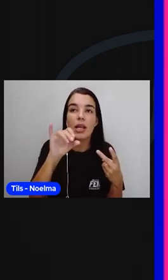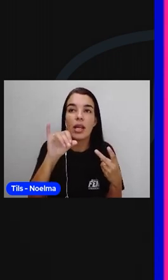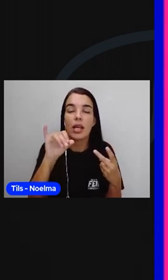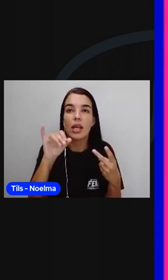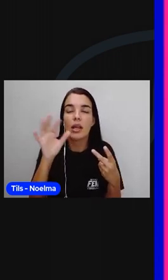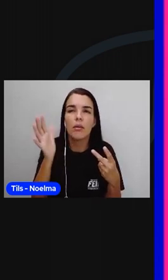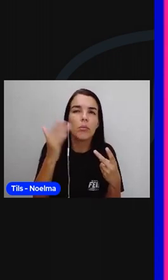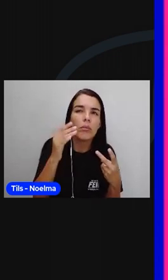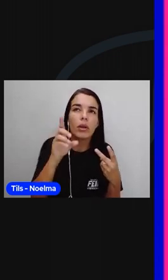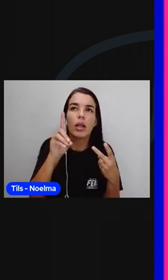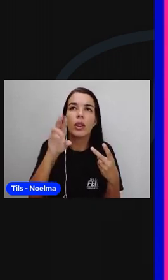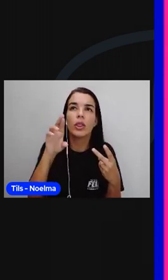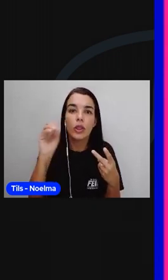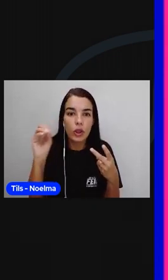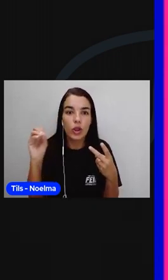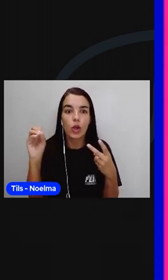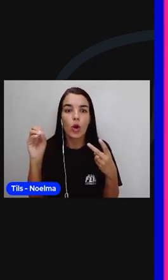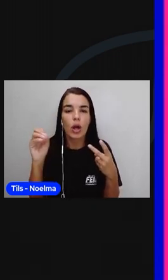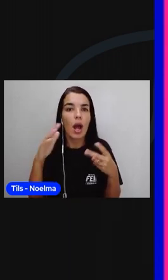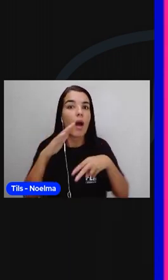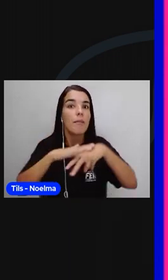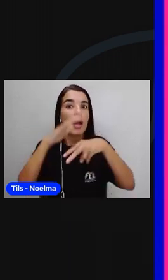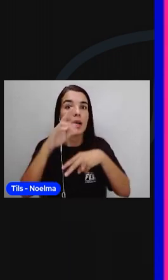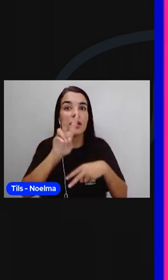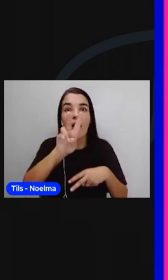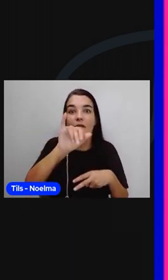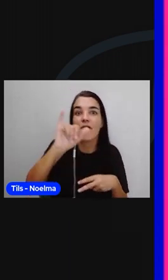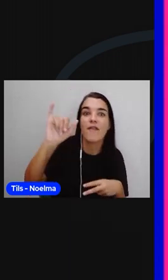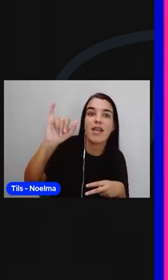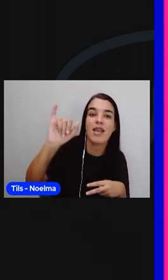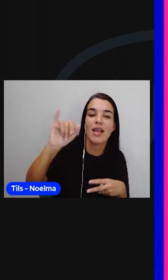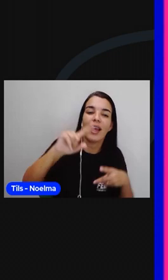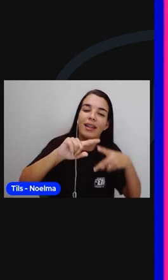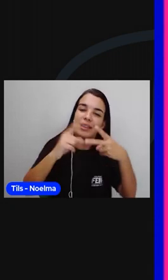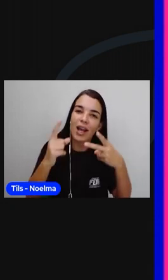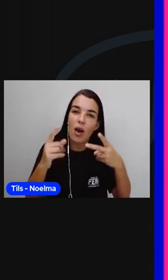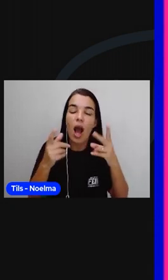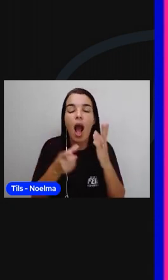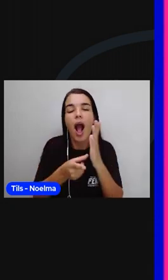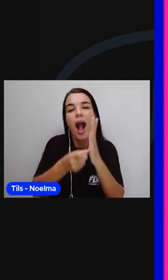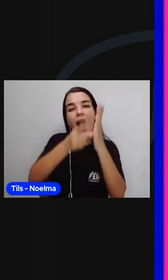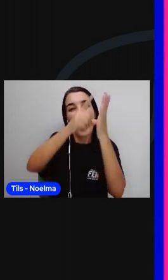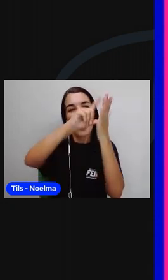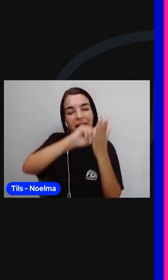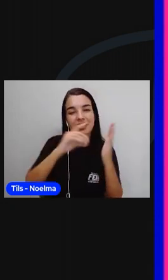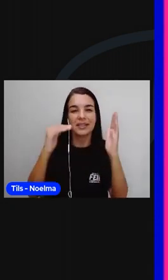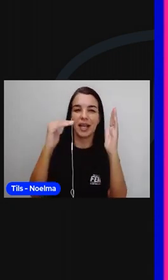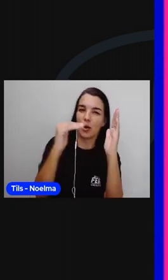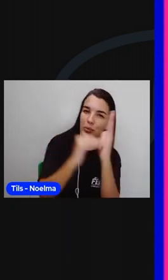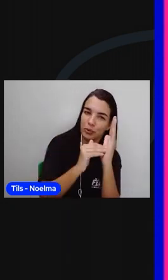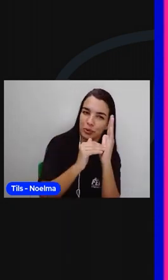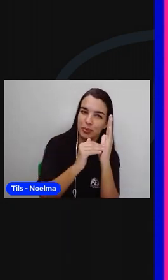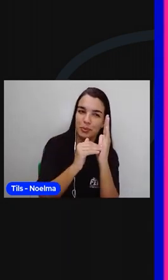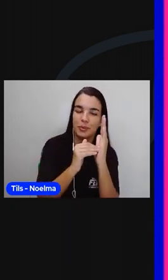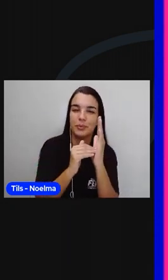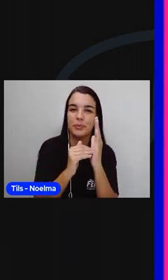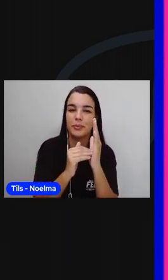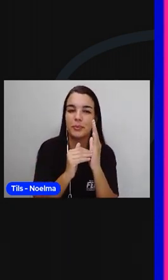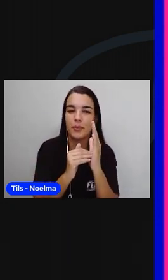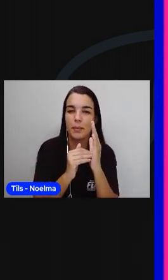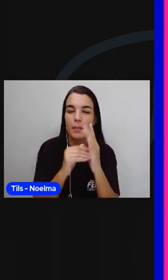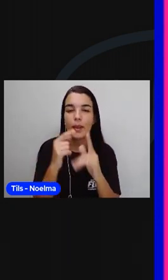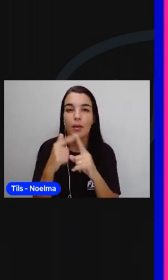mais forte é o vi. E ela é a penúltima sílaba. Porque dro